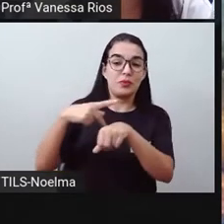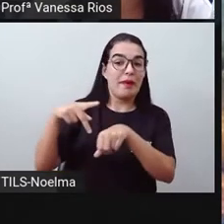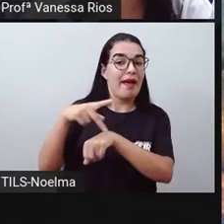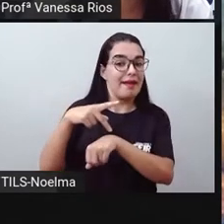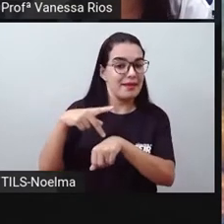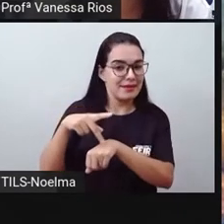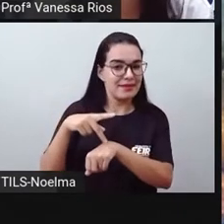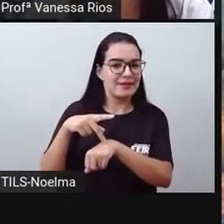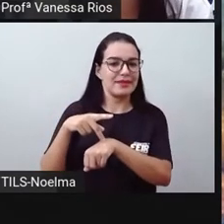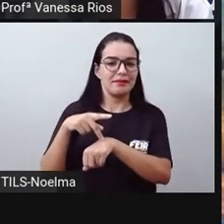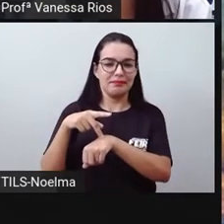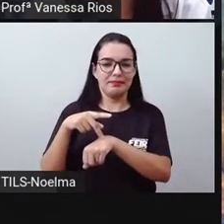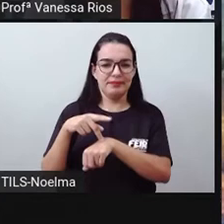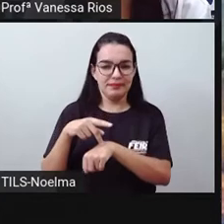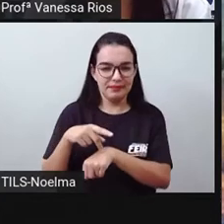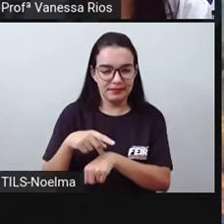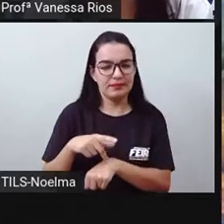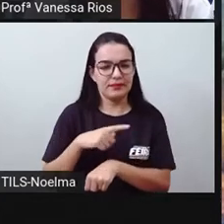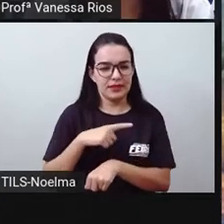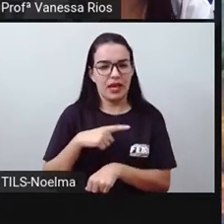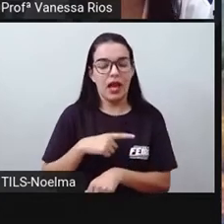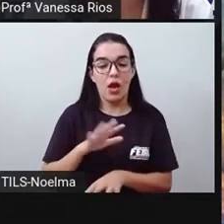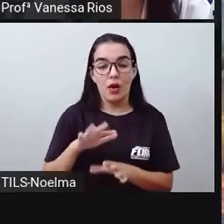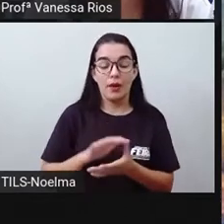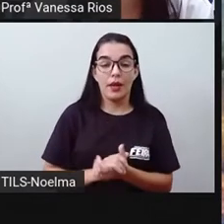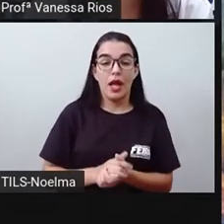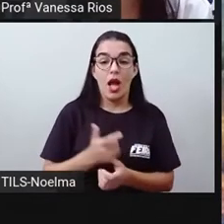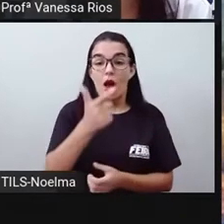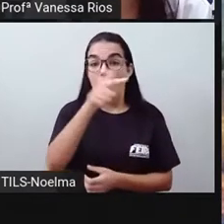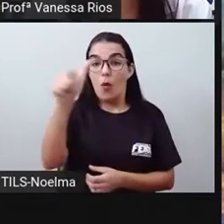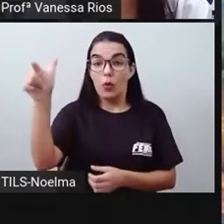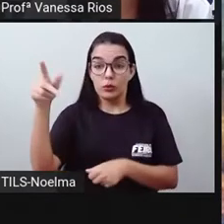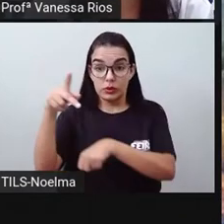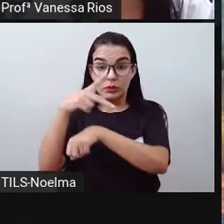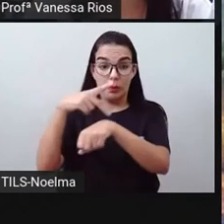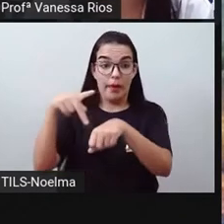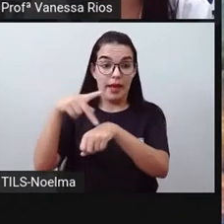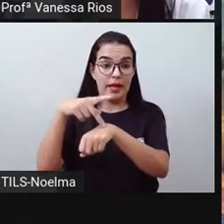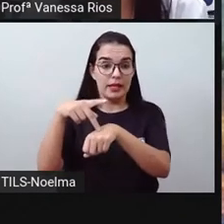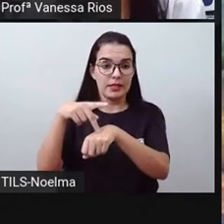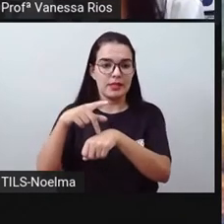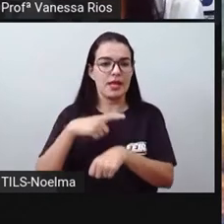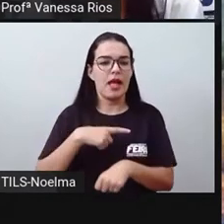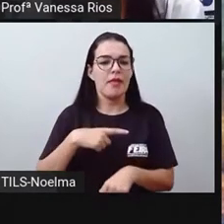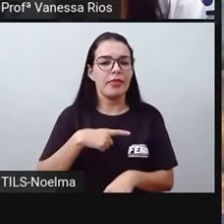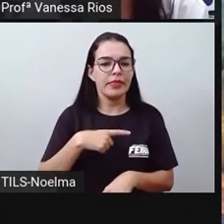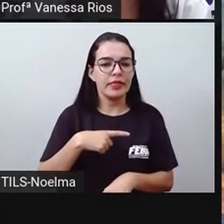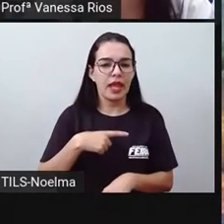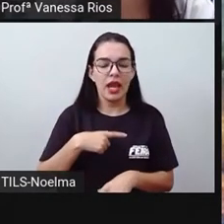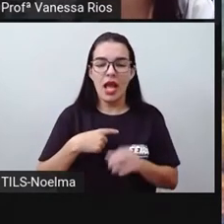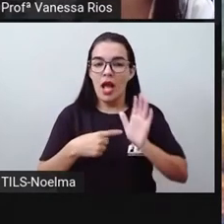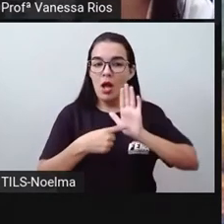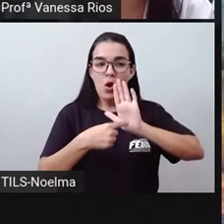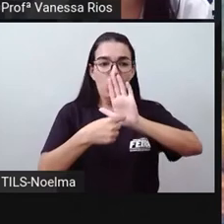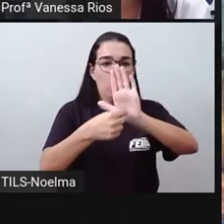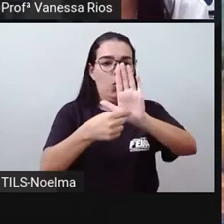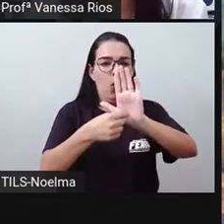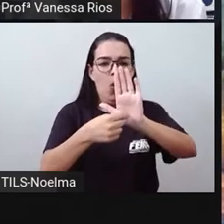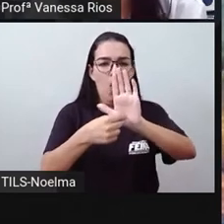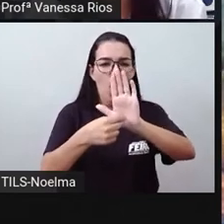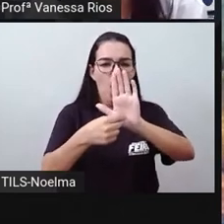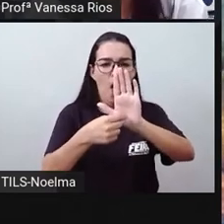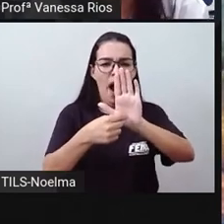meio de transporte um destaque muito grande, principalmente para transportar as cargas, né? Transportar as